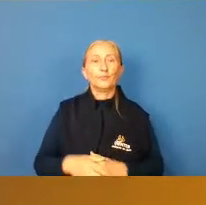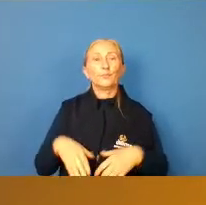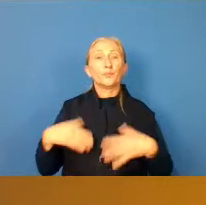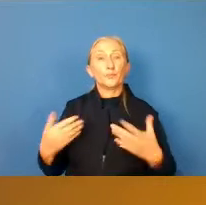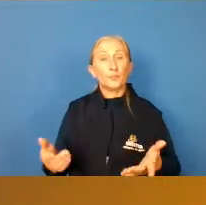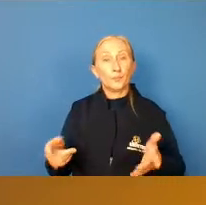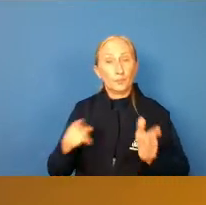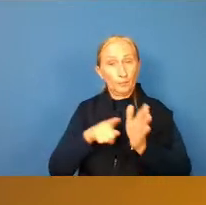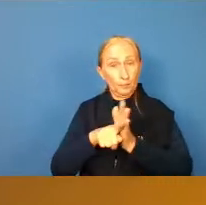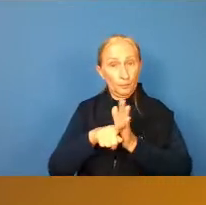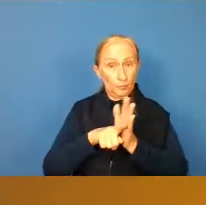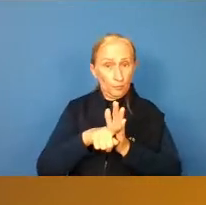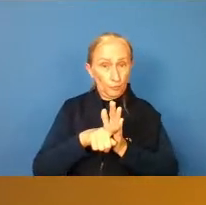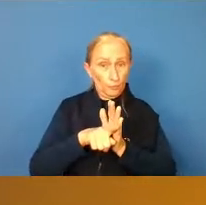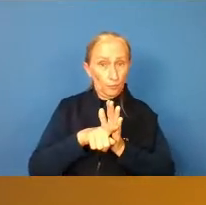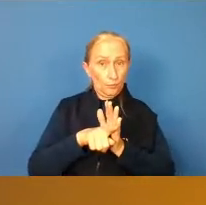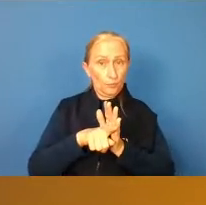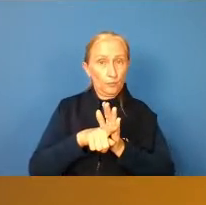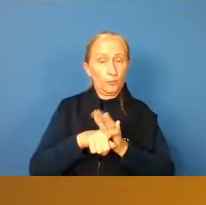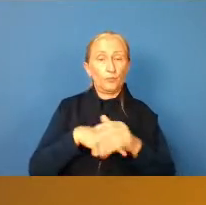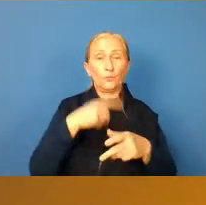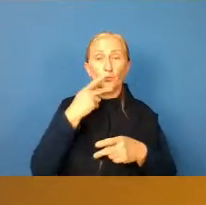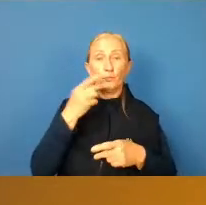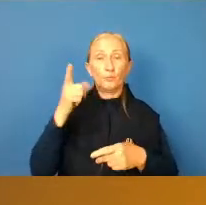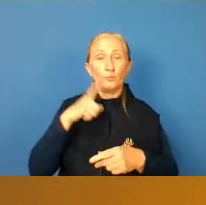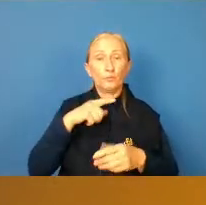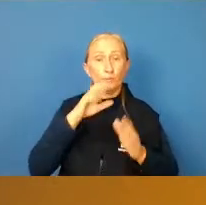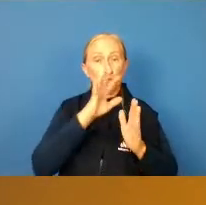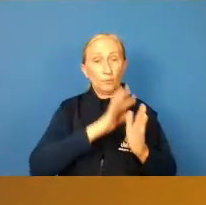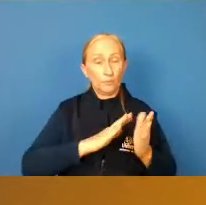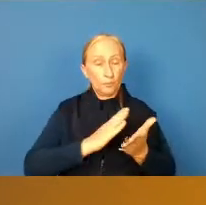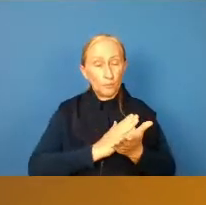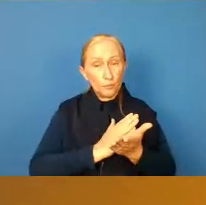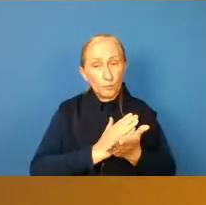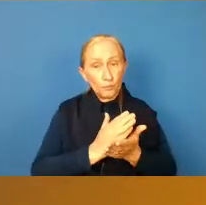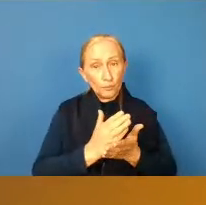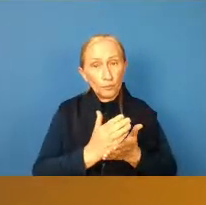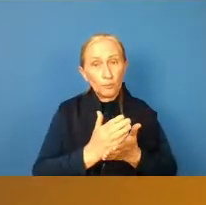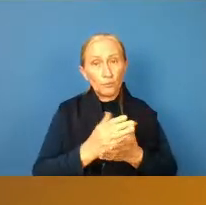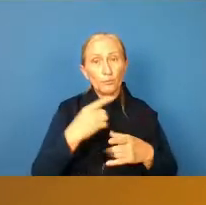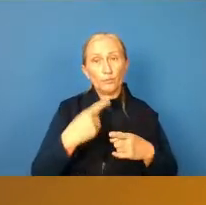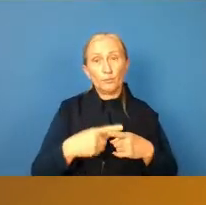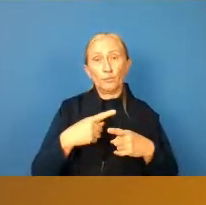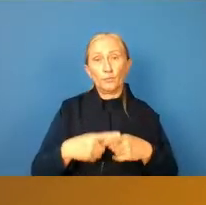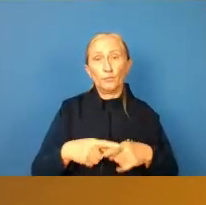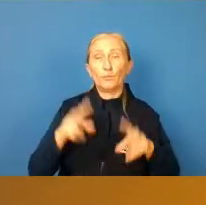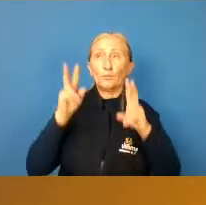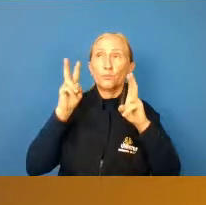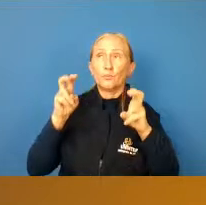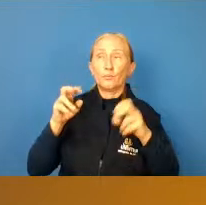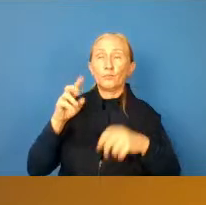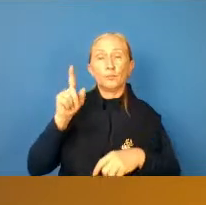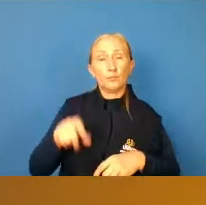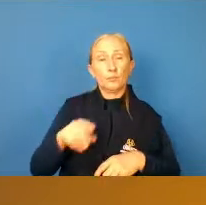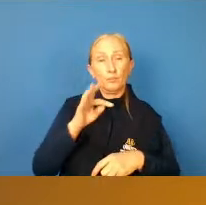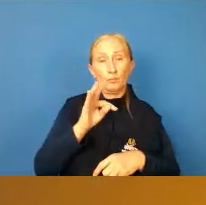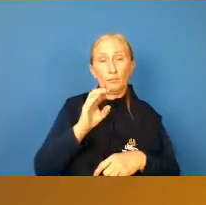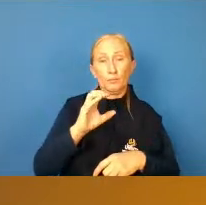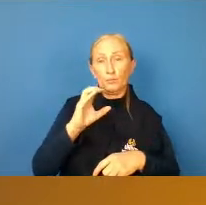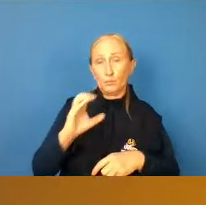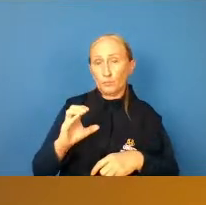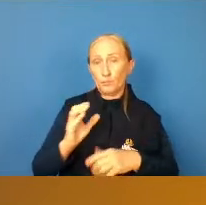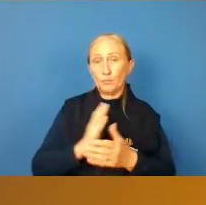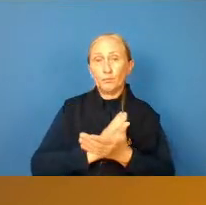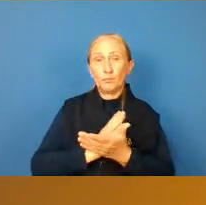essa pesquisa, como eu disse, tem esse caráter introdutório, porque é o tema do meu TCC, que eu tô iniciando,